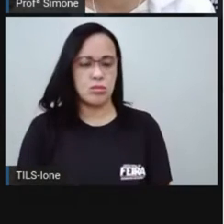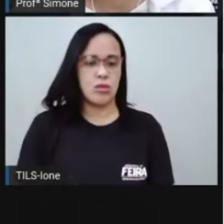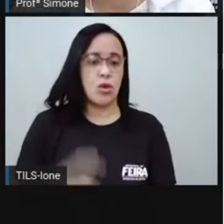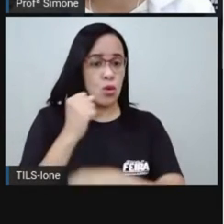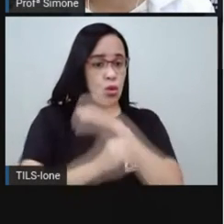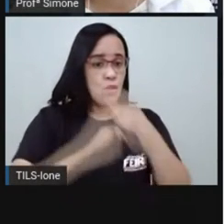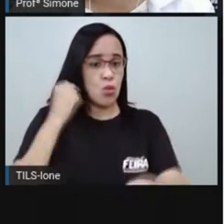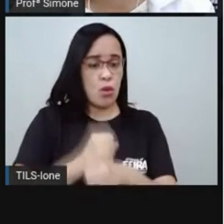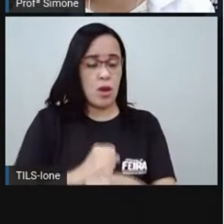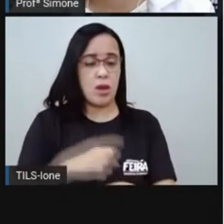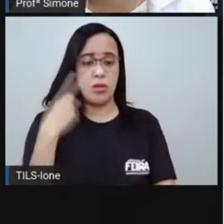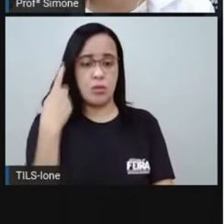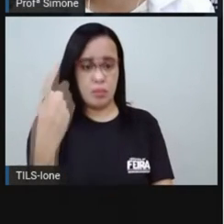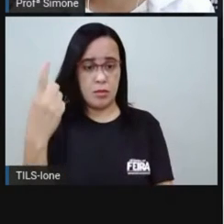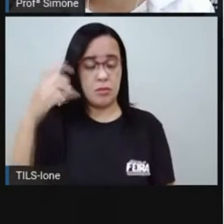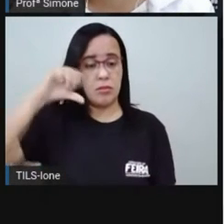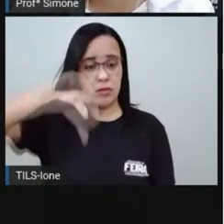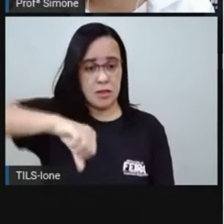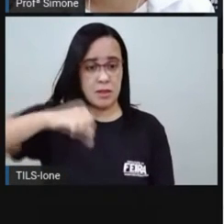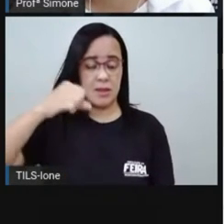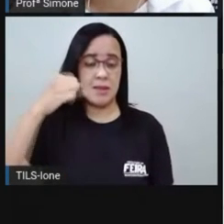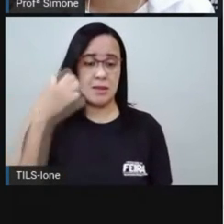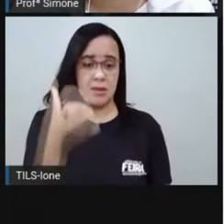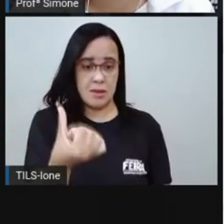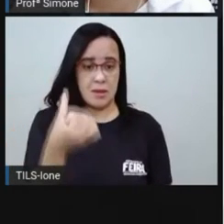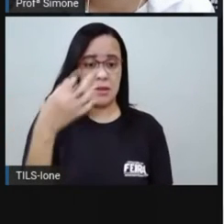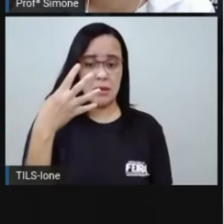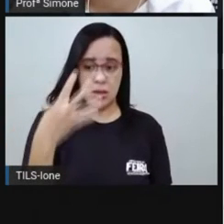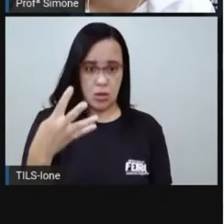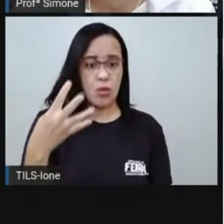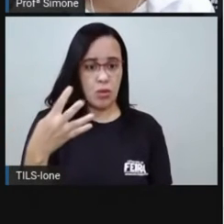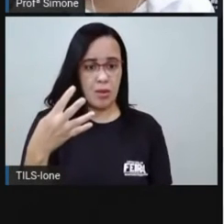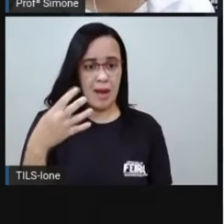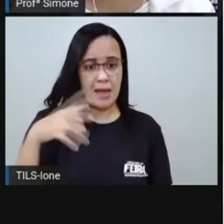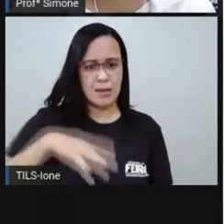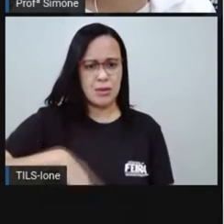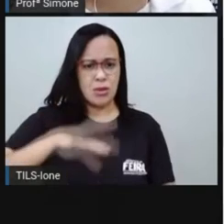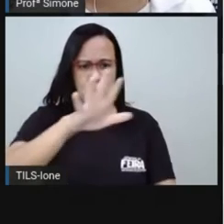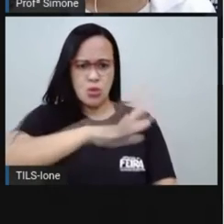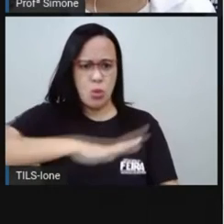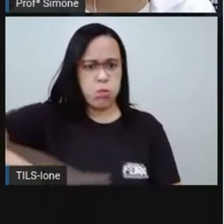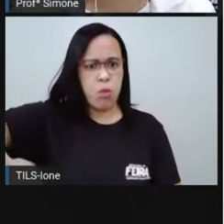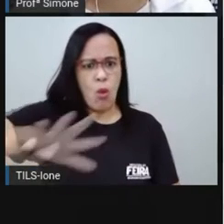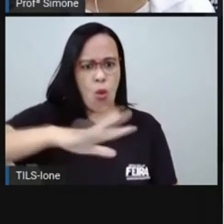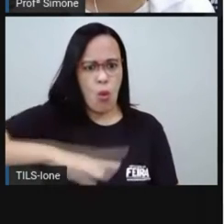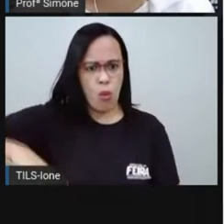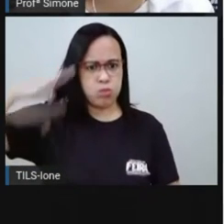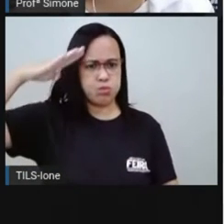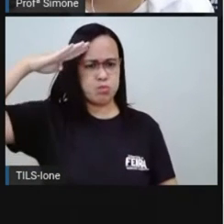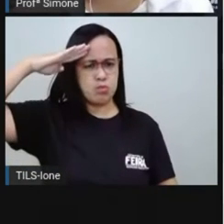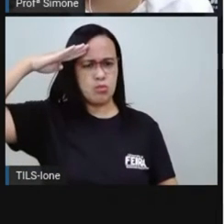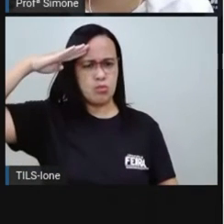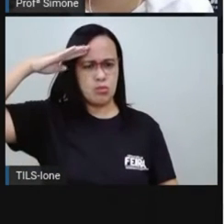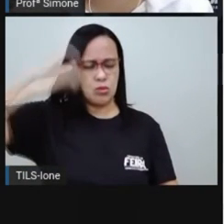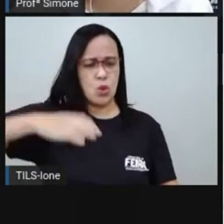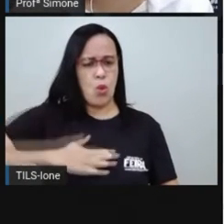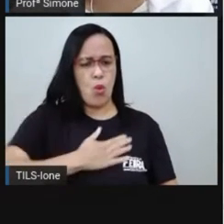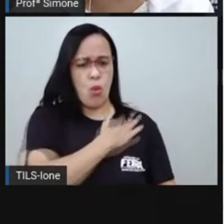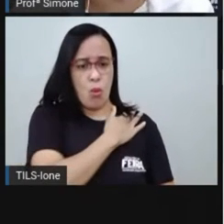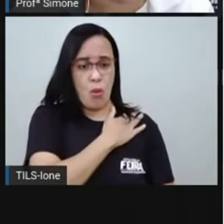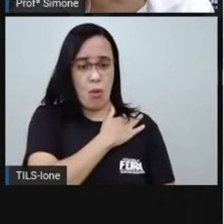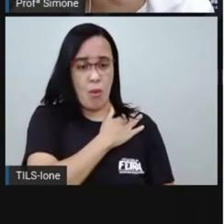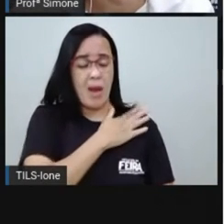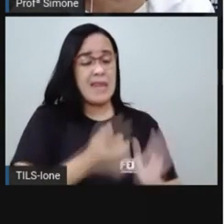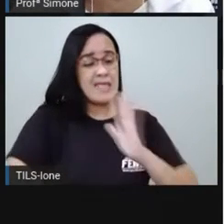os militares do Exército da Marinha e da Aeronáutica retiraram da presidência o então presidente João